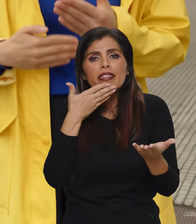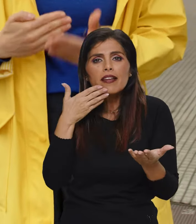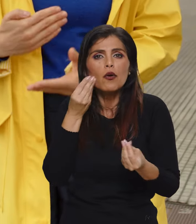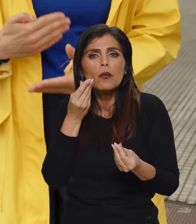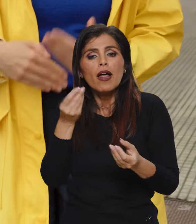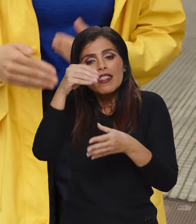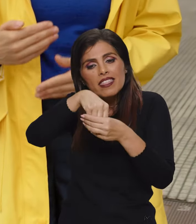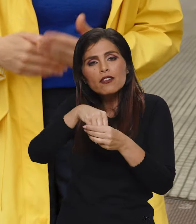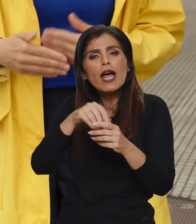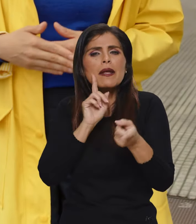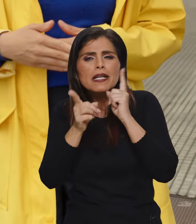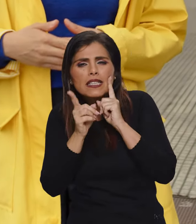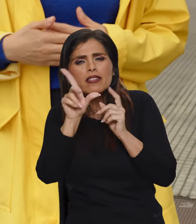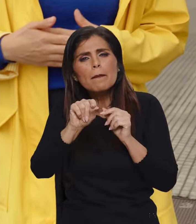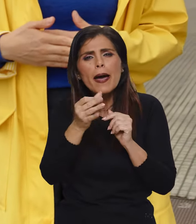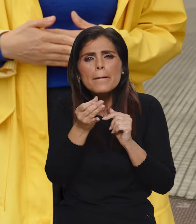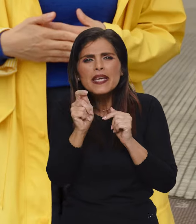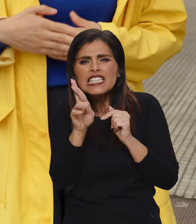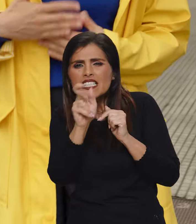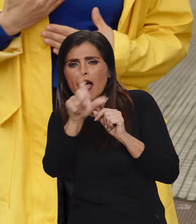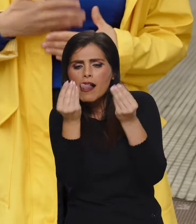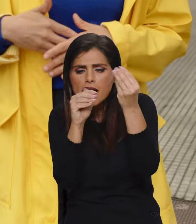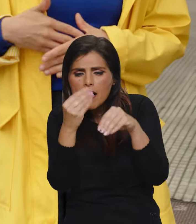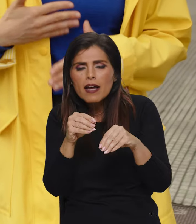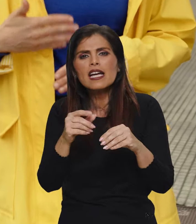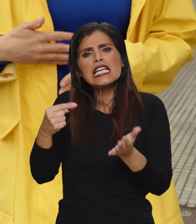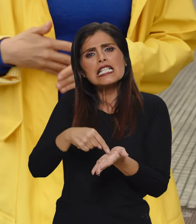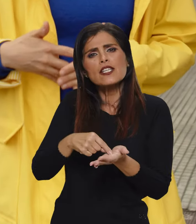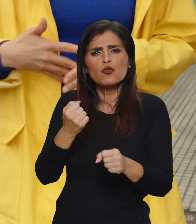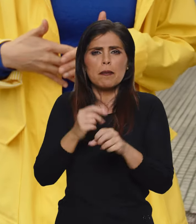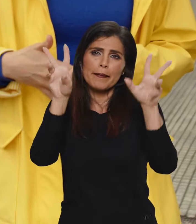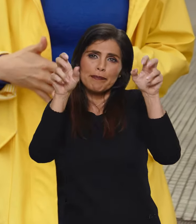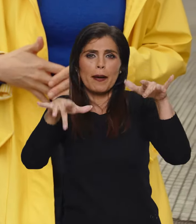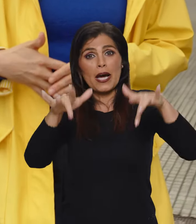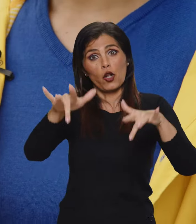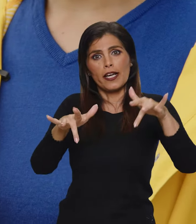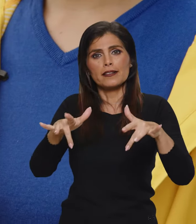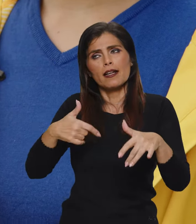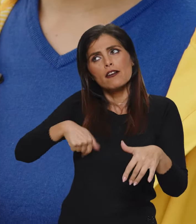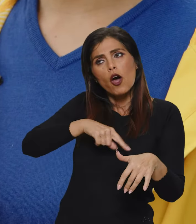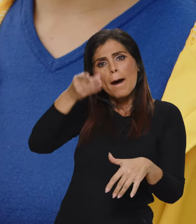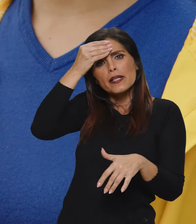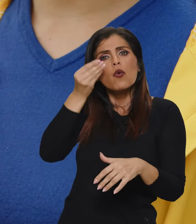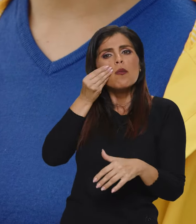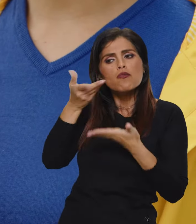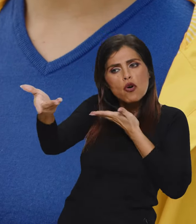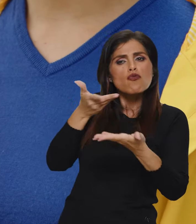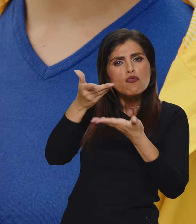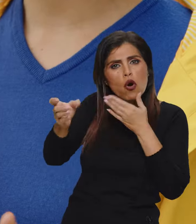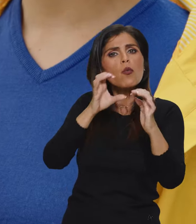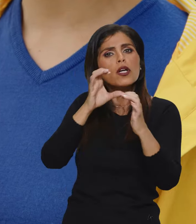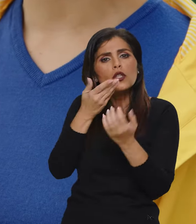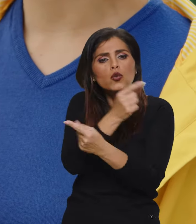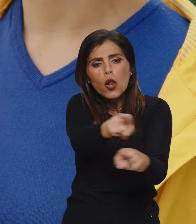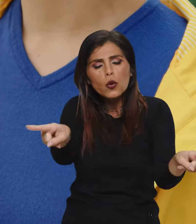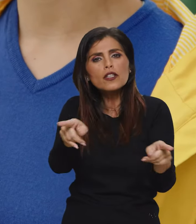é o processo de comunicação, especialmente dentro da animação e da pixelação, em que exigimos um trabalho quase de marioneta, tivemos que reaprender como é que